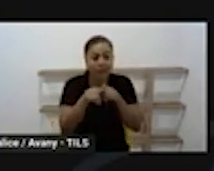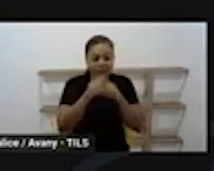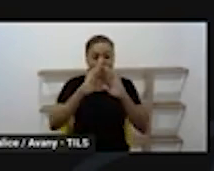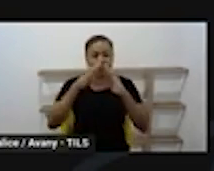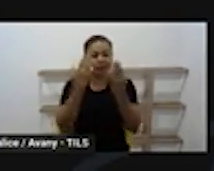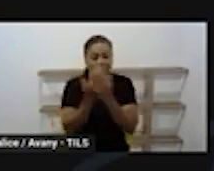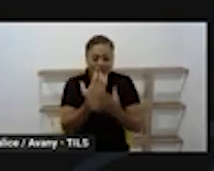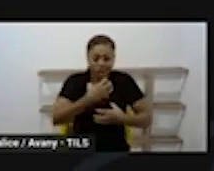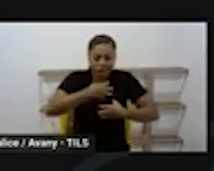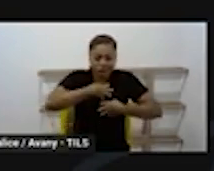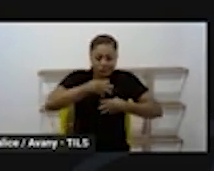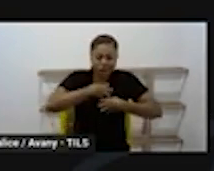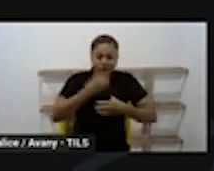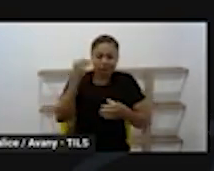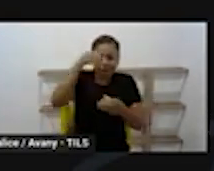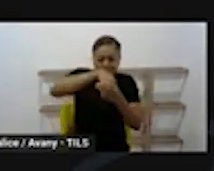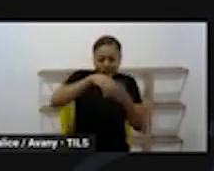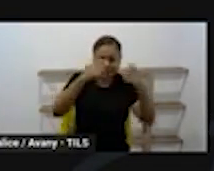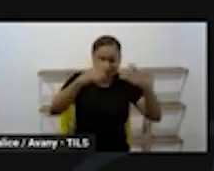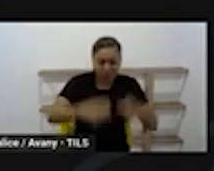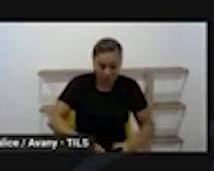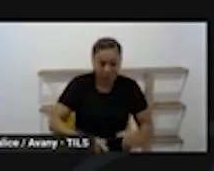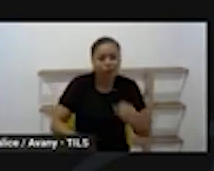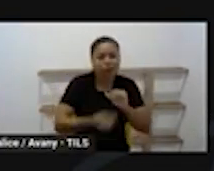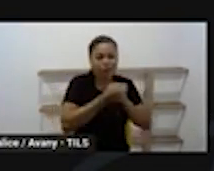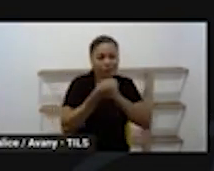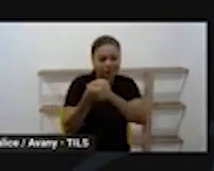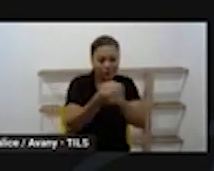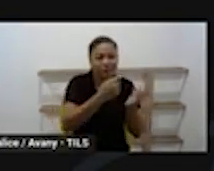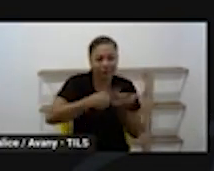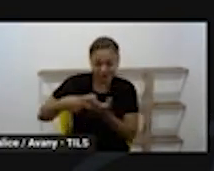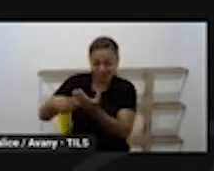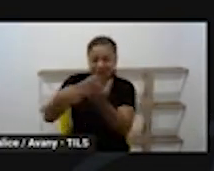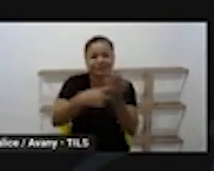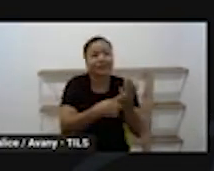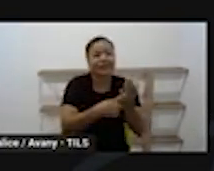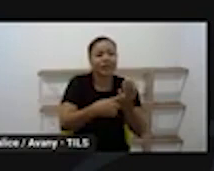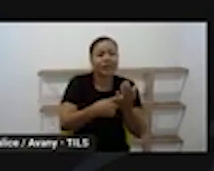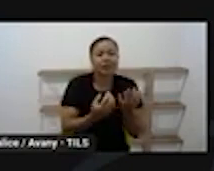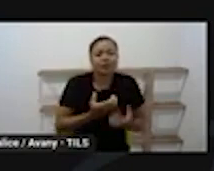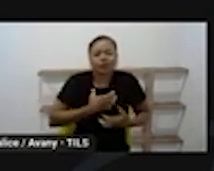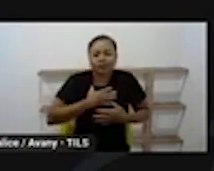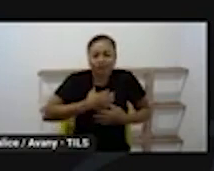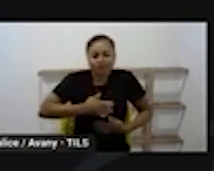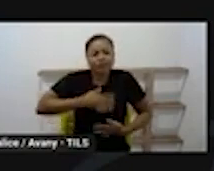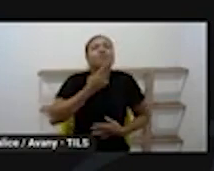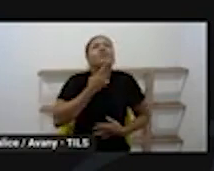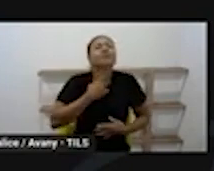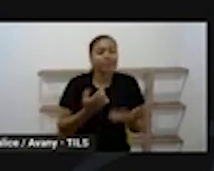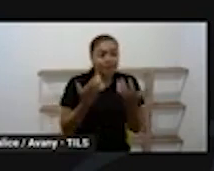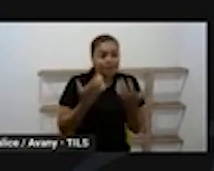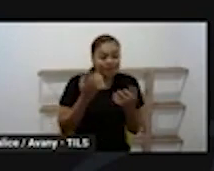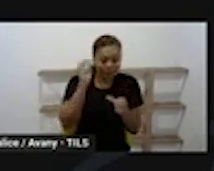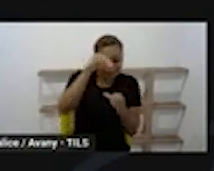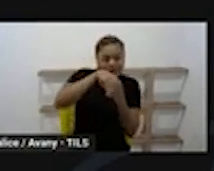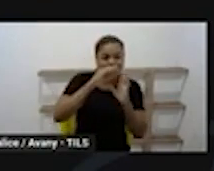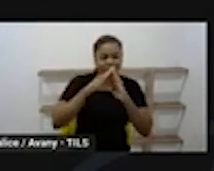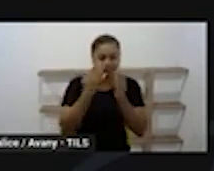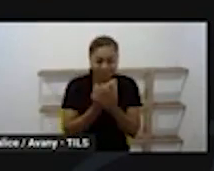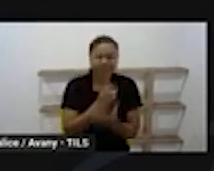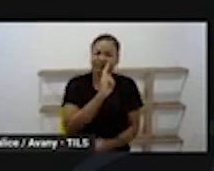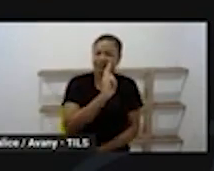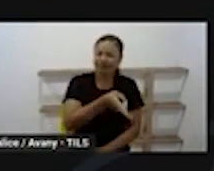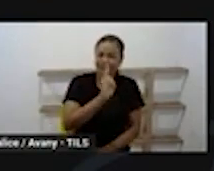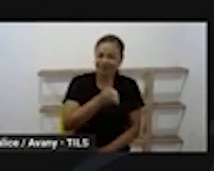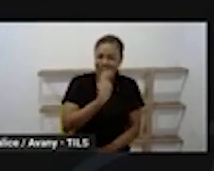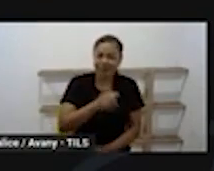sentir e habitar. Desejo viver esta escola que me desafio diariamente a